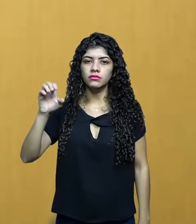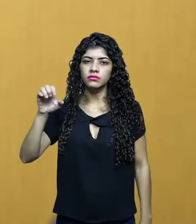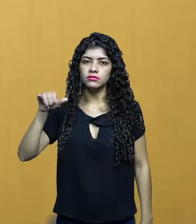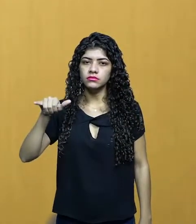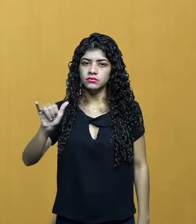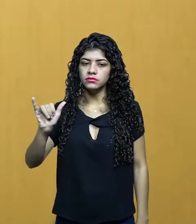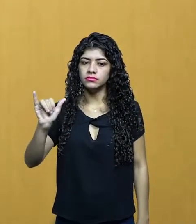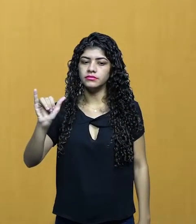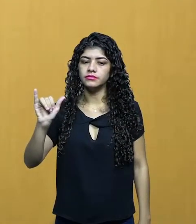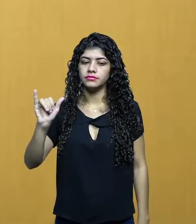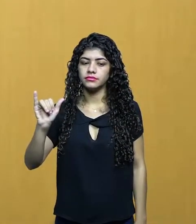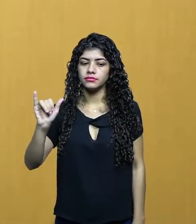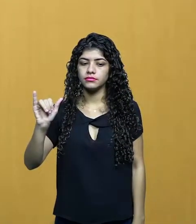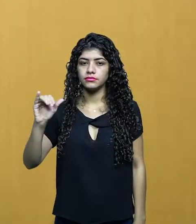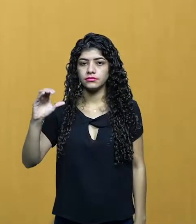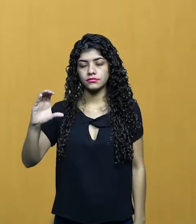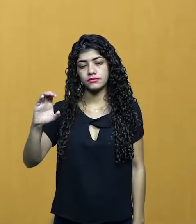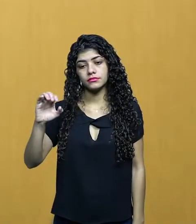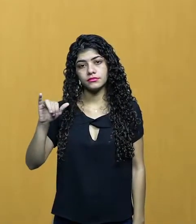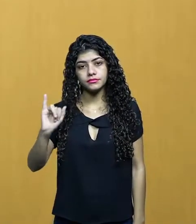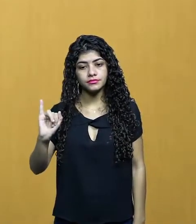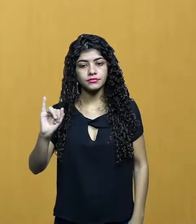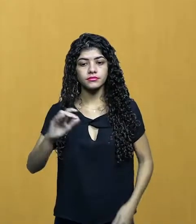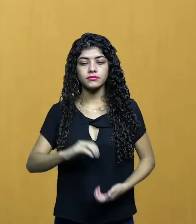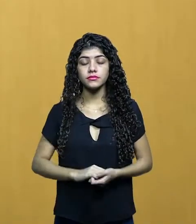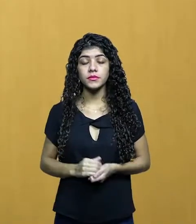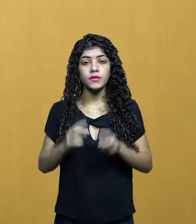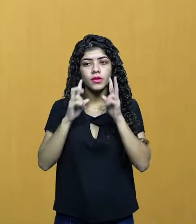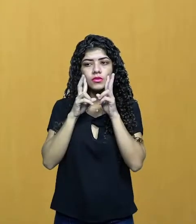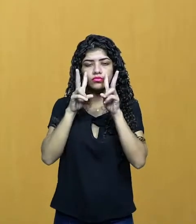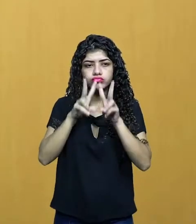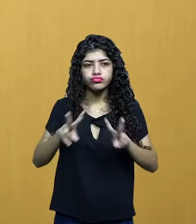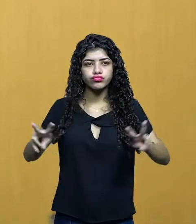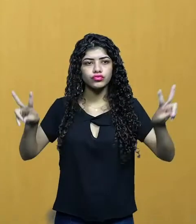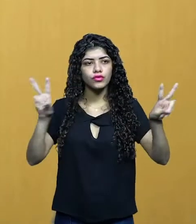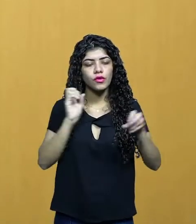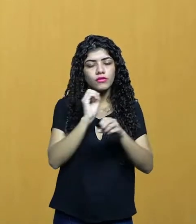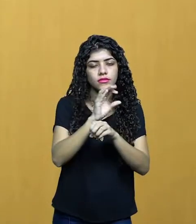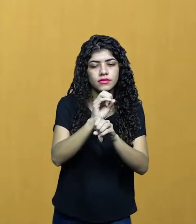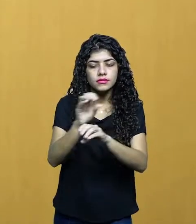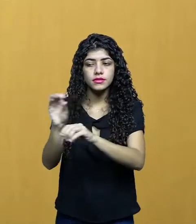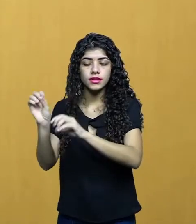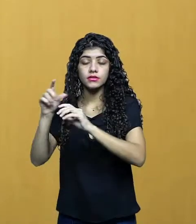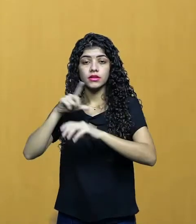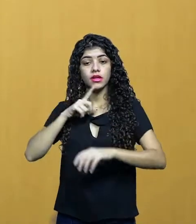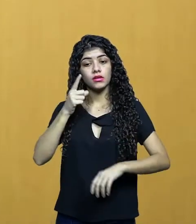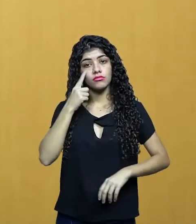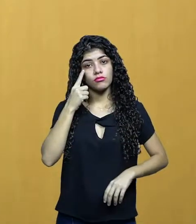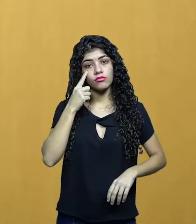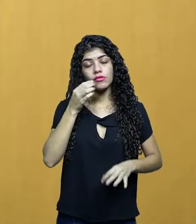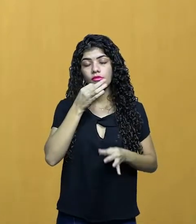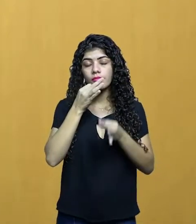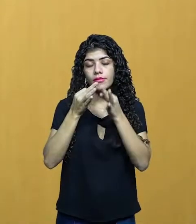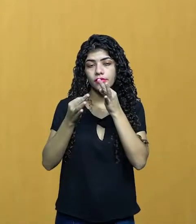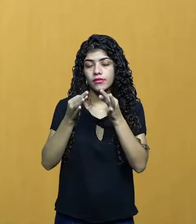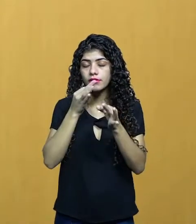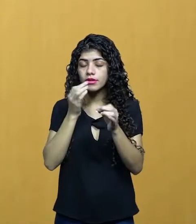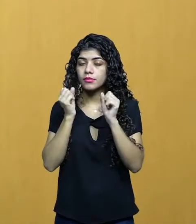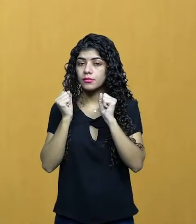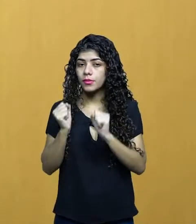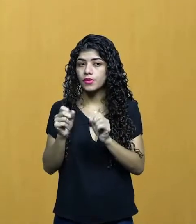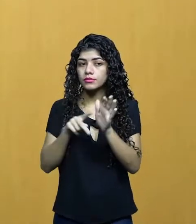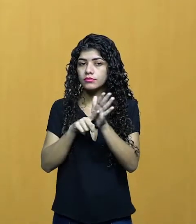Martins e vou te acompanhar neste módulo, dando um panorama do mercado audiovisual. Caso tenha alguma dúvida ou comentário, estamos